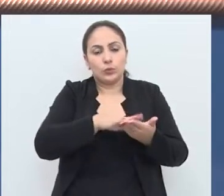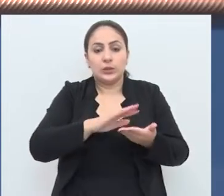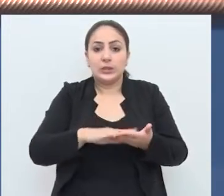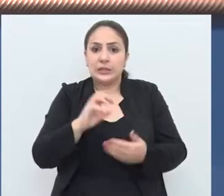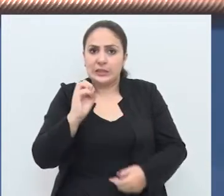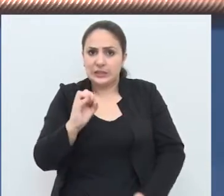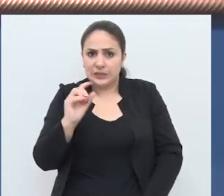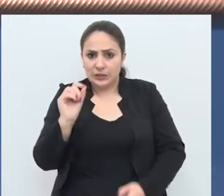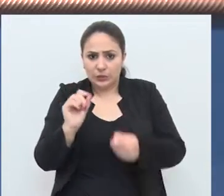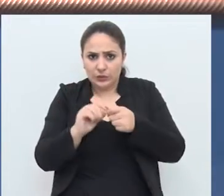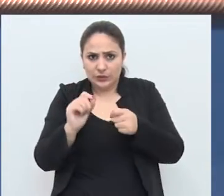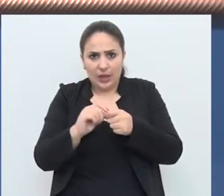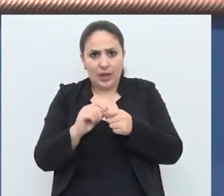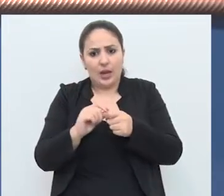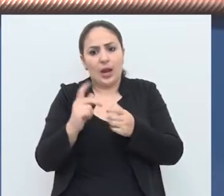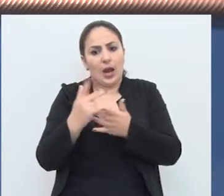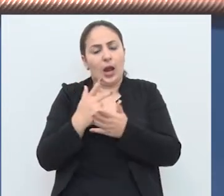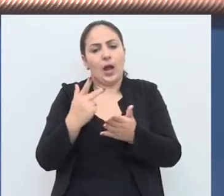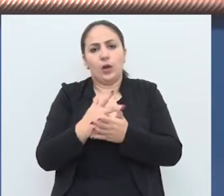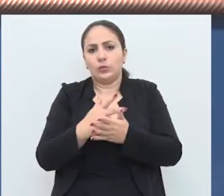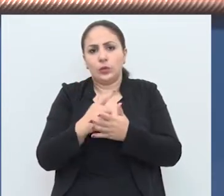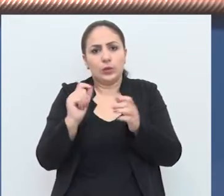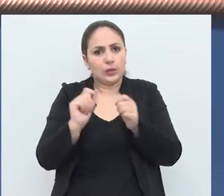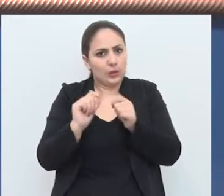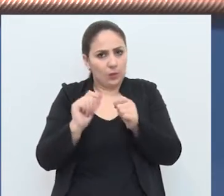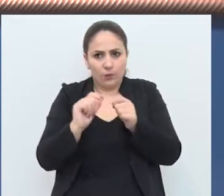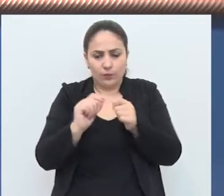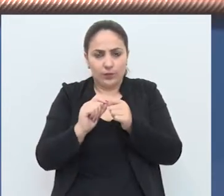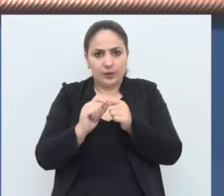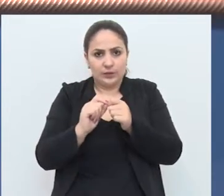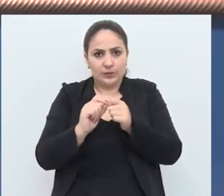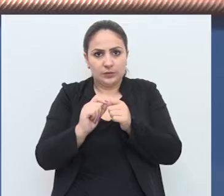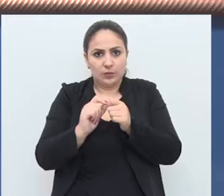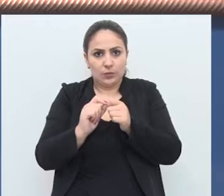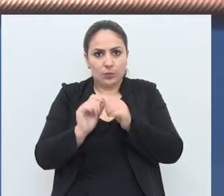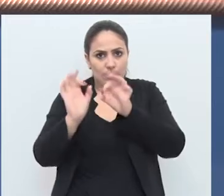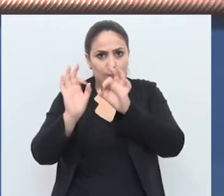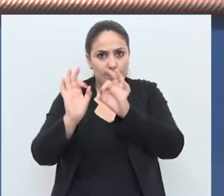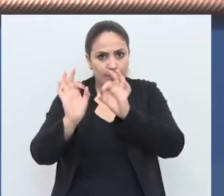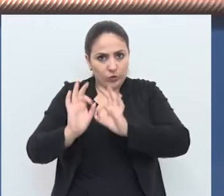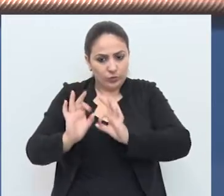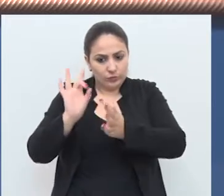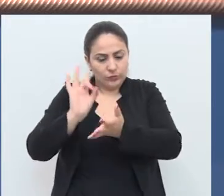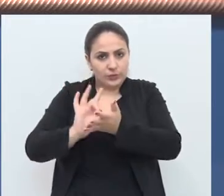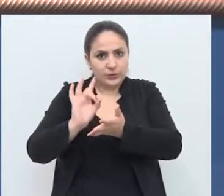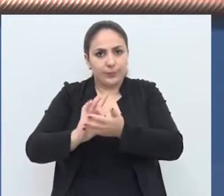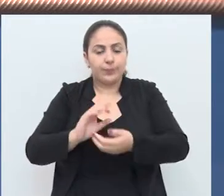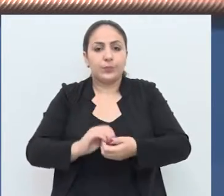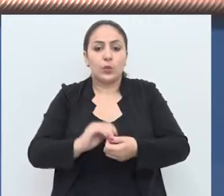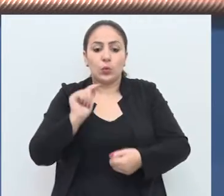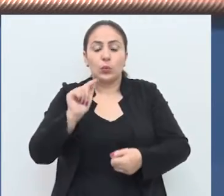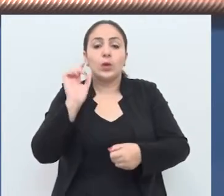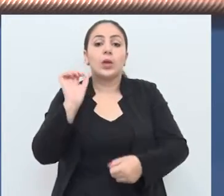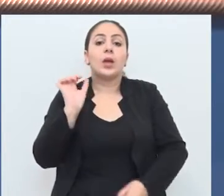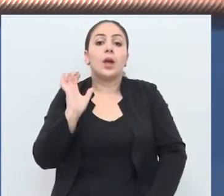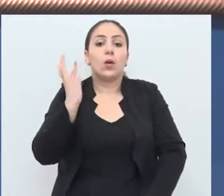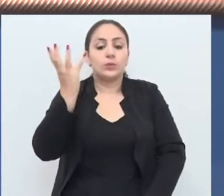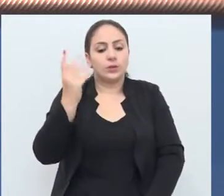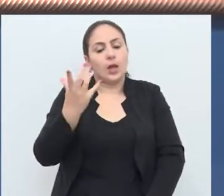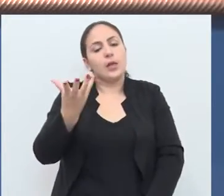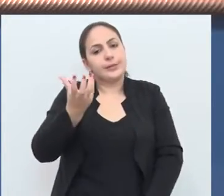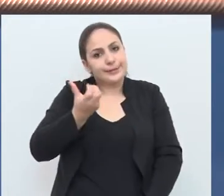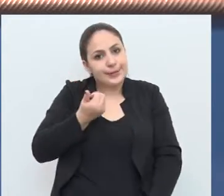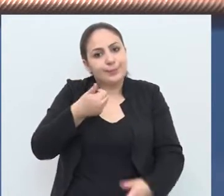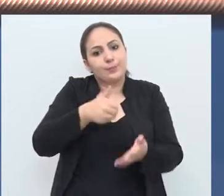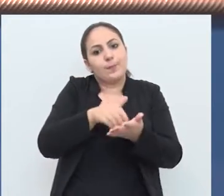está irregular, que você não fez uma obra regular, como deveria ser o projeto original, você acaba tendo também